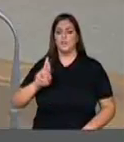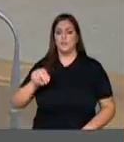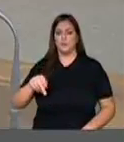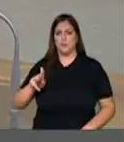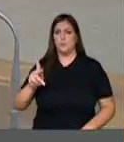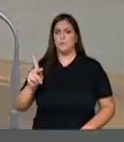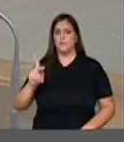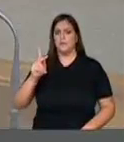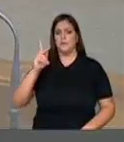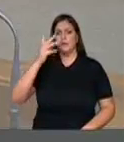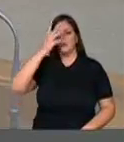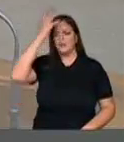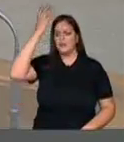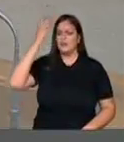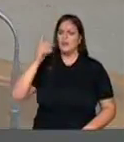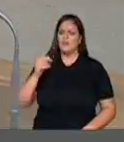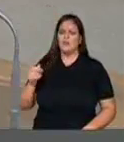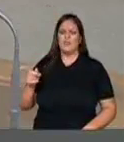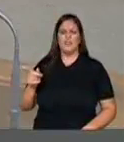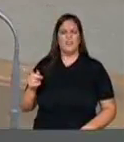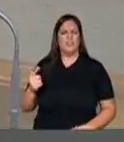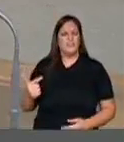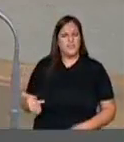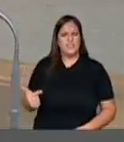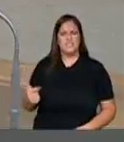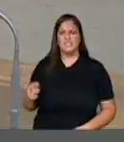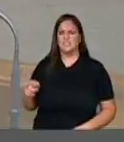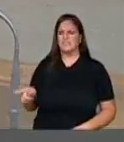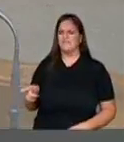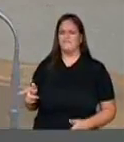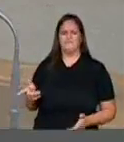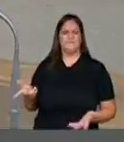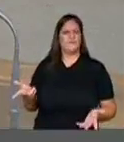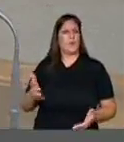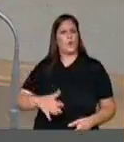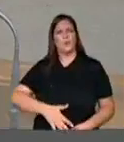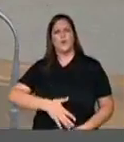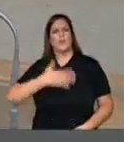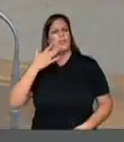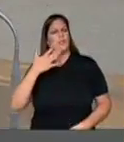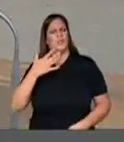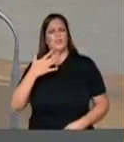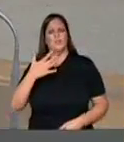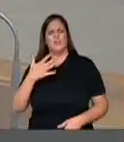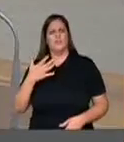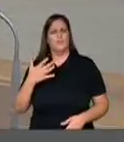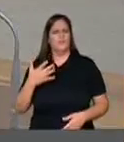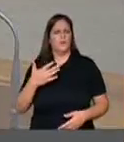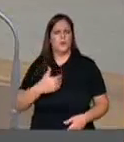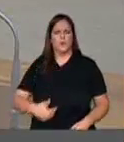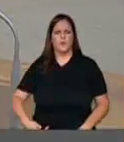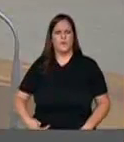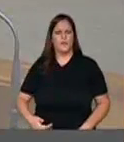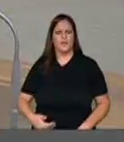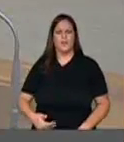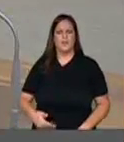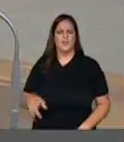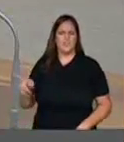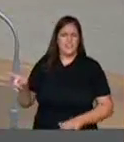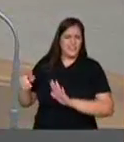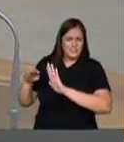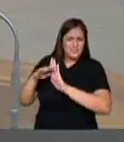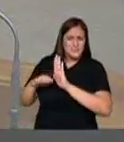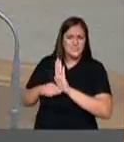visita o meu país com uma agenda que também deve nos envergonhar a todos,